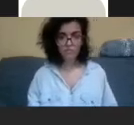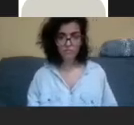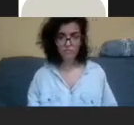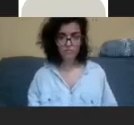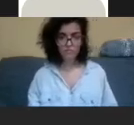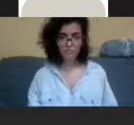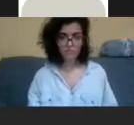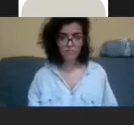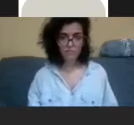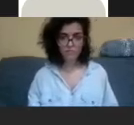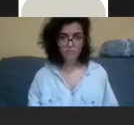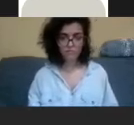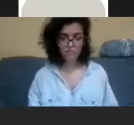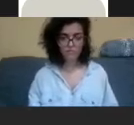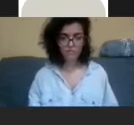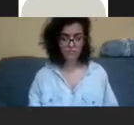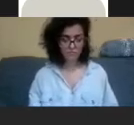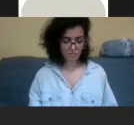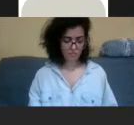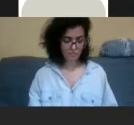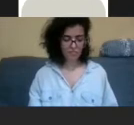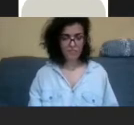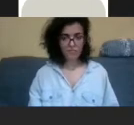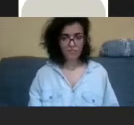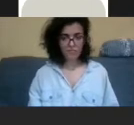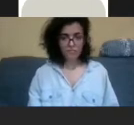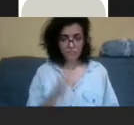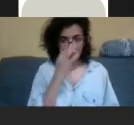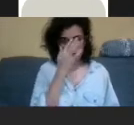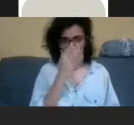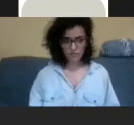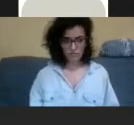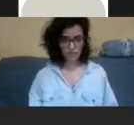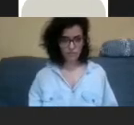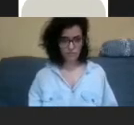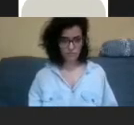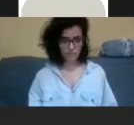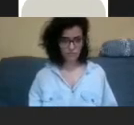coronavírus. E esse vídeo ainda vai ser disponibilizado como apoio ao uso da cartilha.